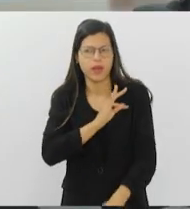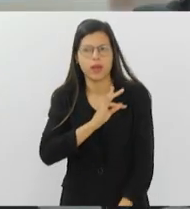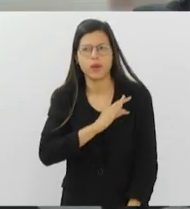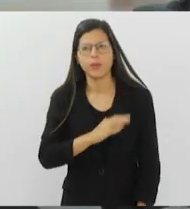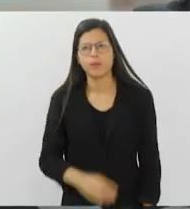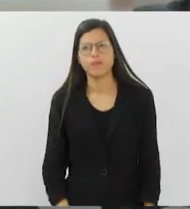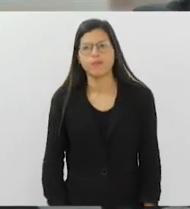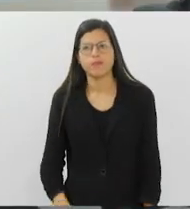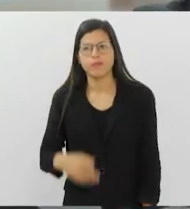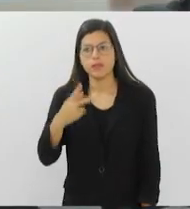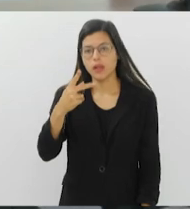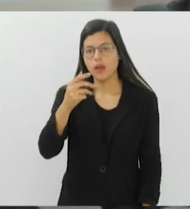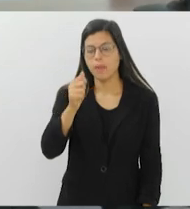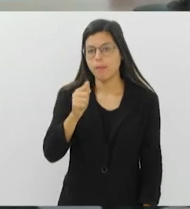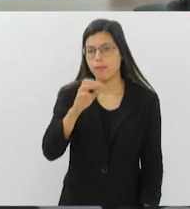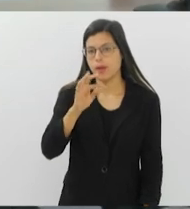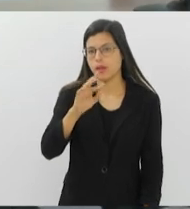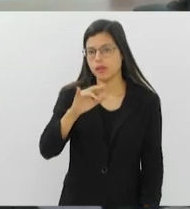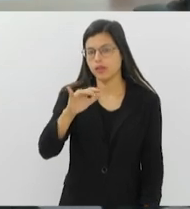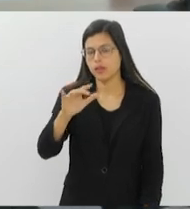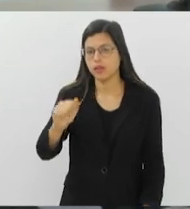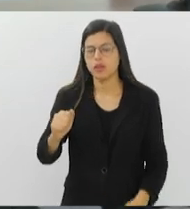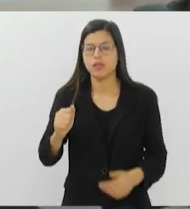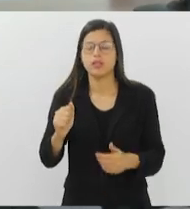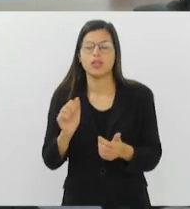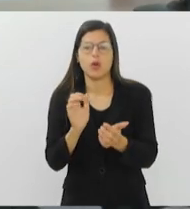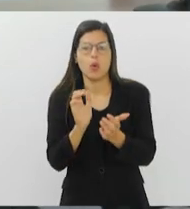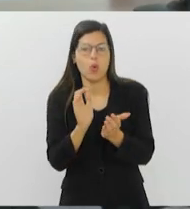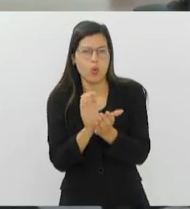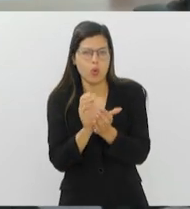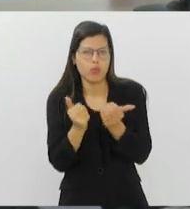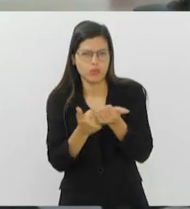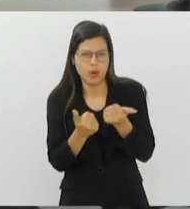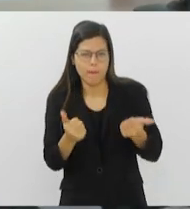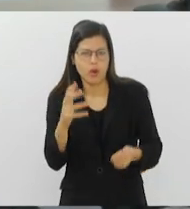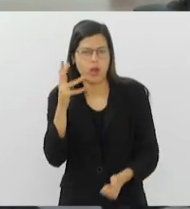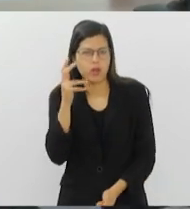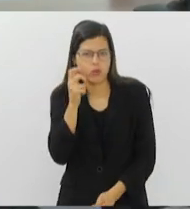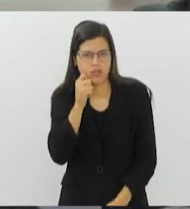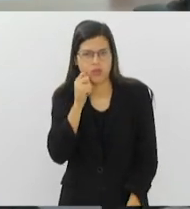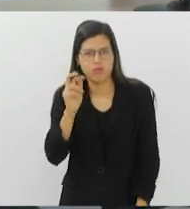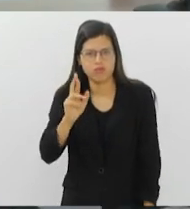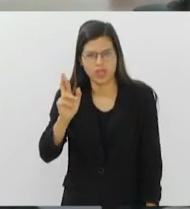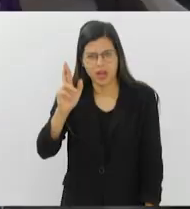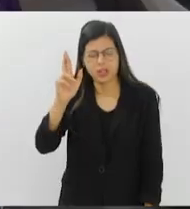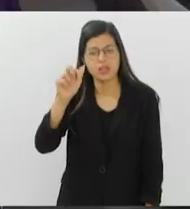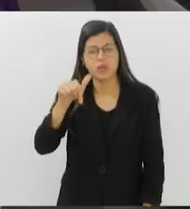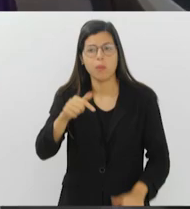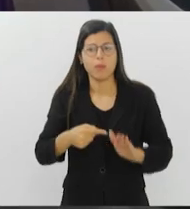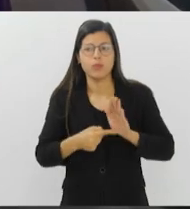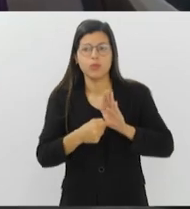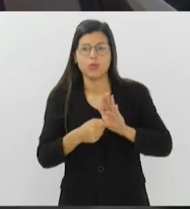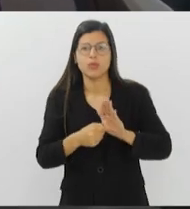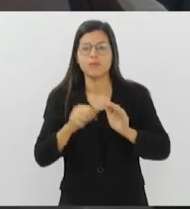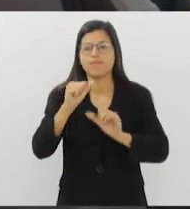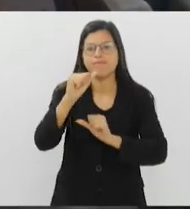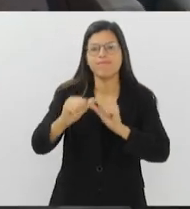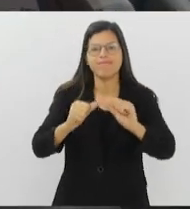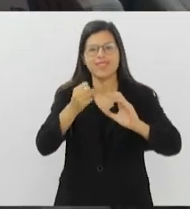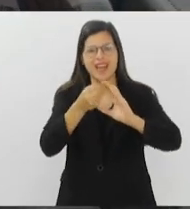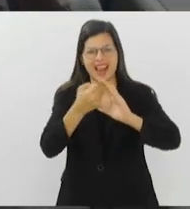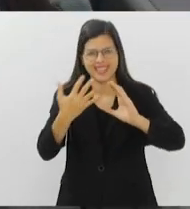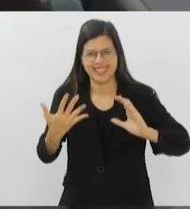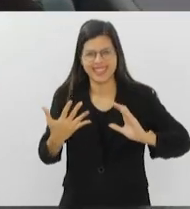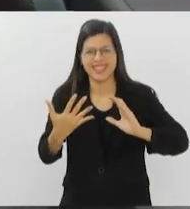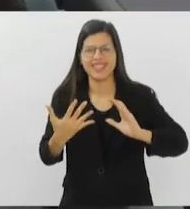Brandão, do Grupo de Apoio à Adoção de Resende, por exemplo, destacou o quanto essa mudança de perfil mudou a sua vida. Ela é